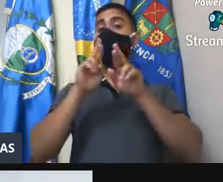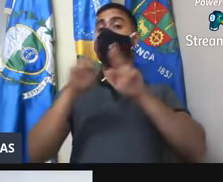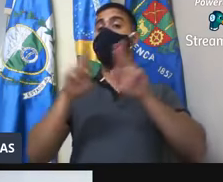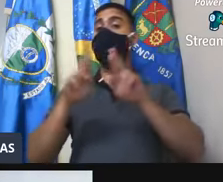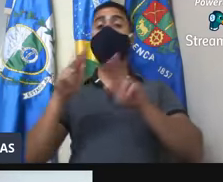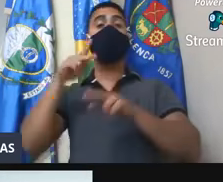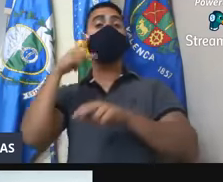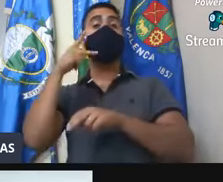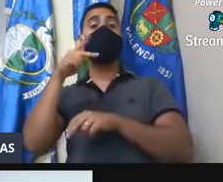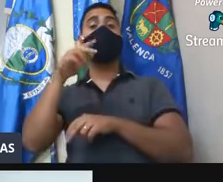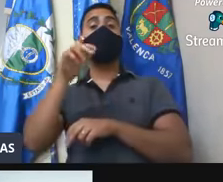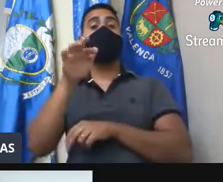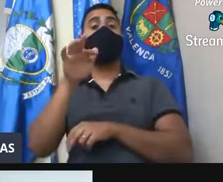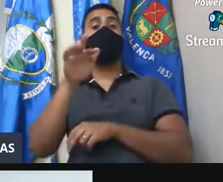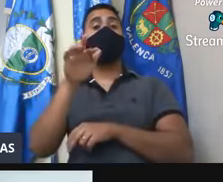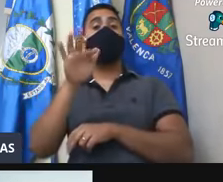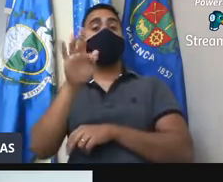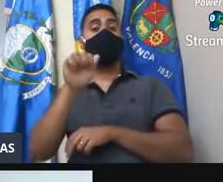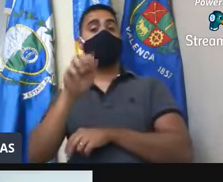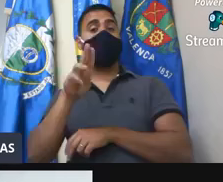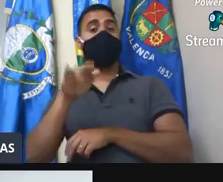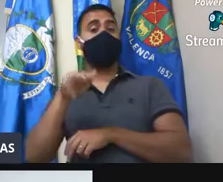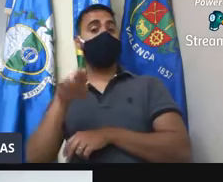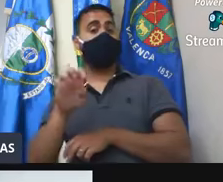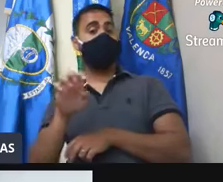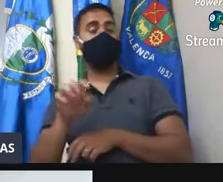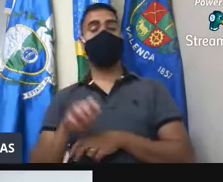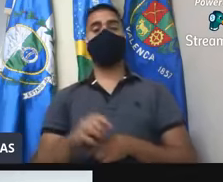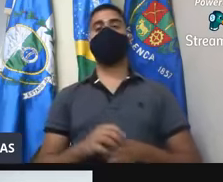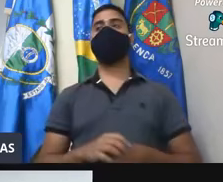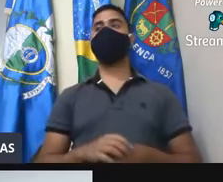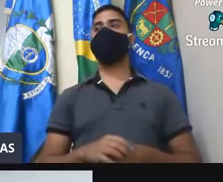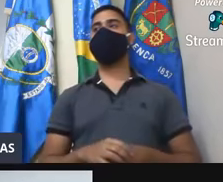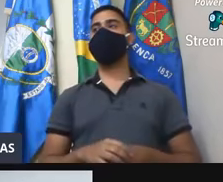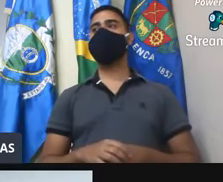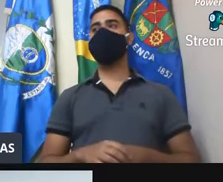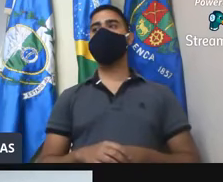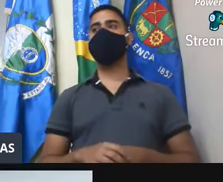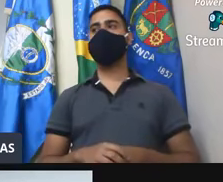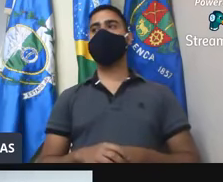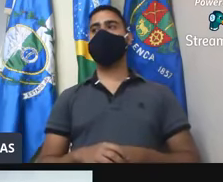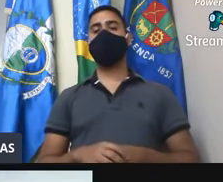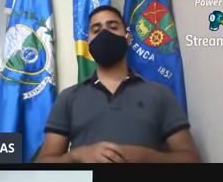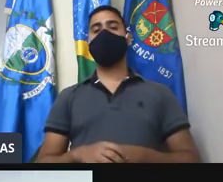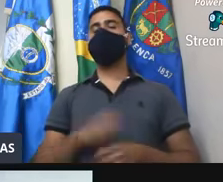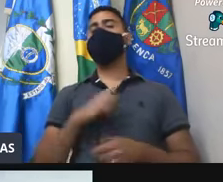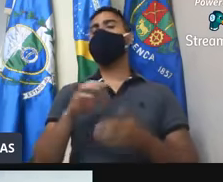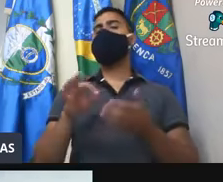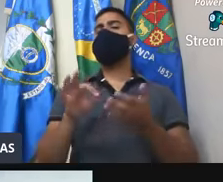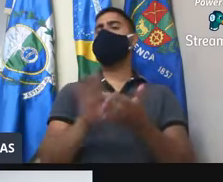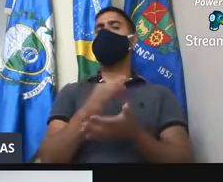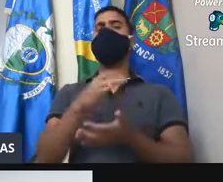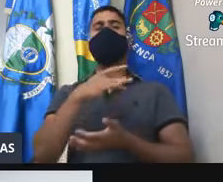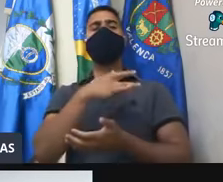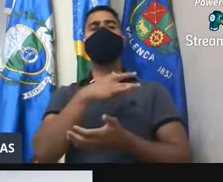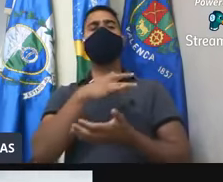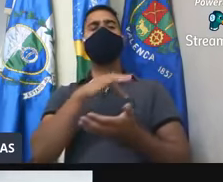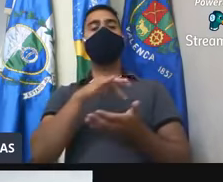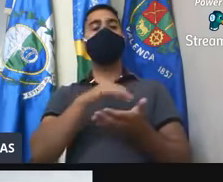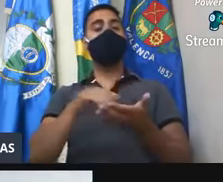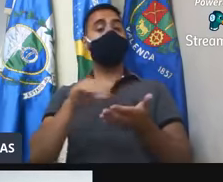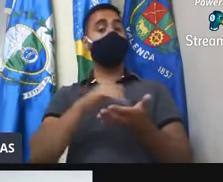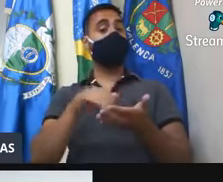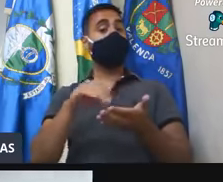Fabiane, de acordo com o requerimento cento e quarenta e sete de dois mil e vinte assinado pela Secretaria